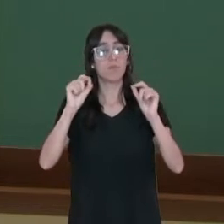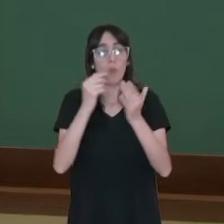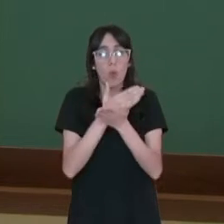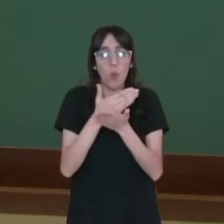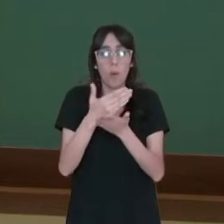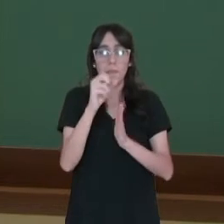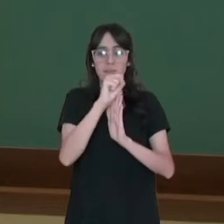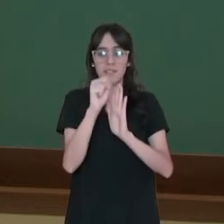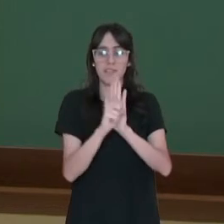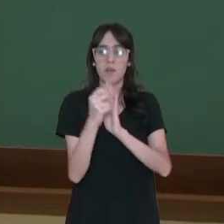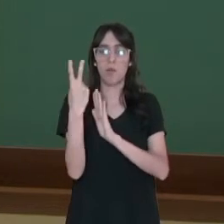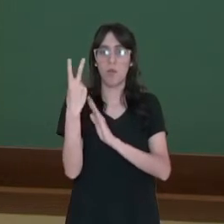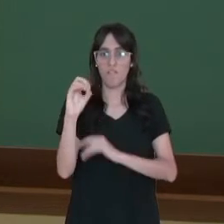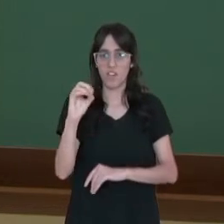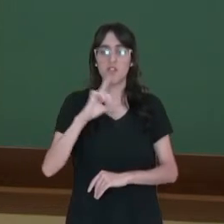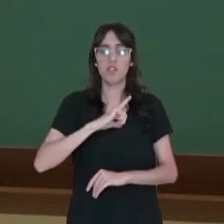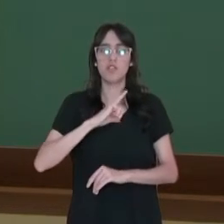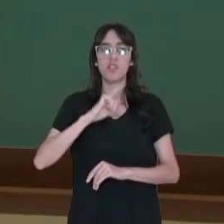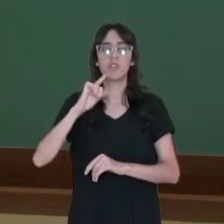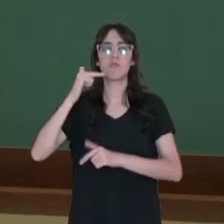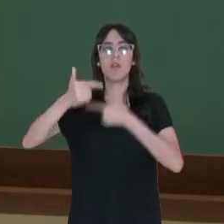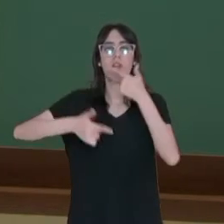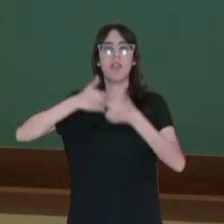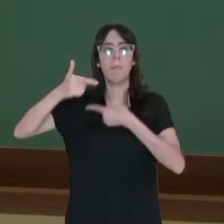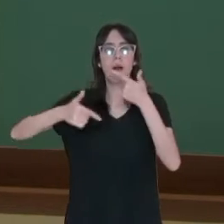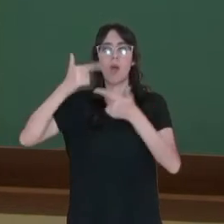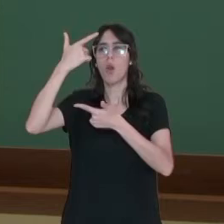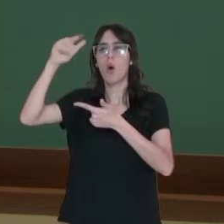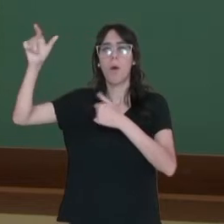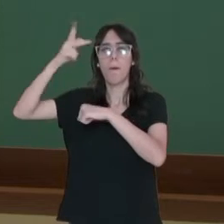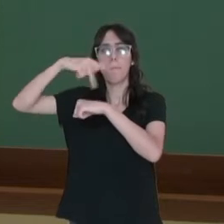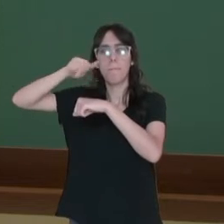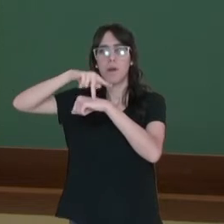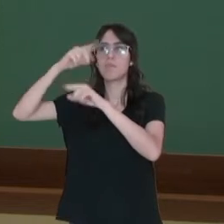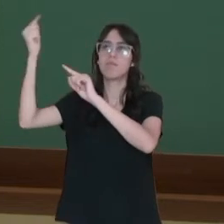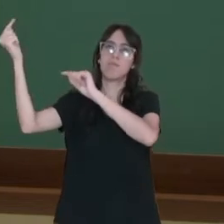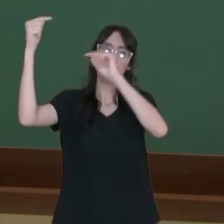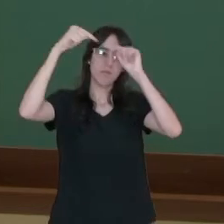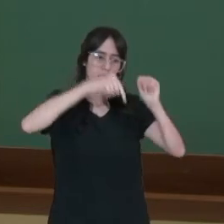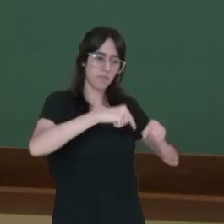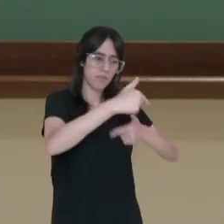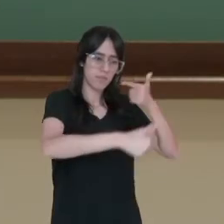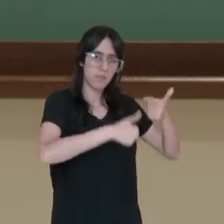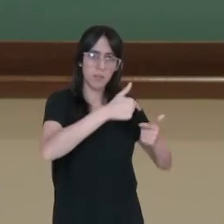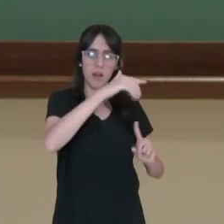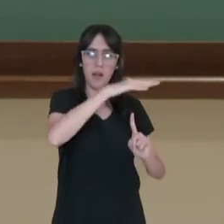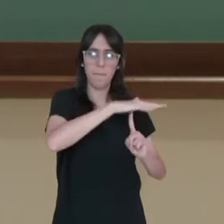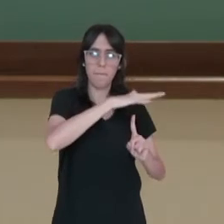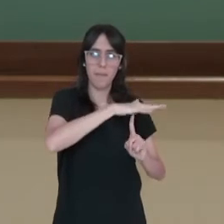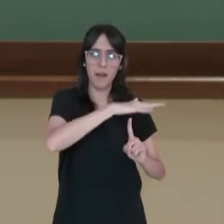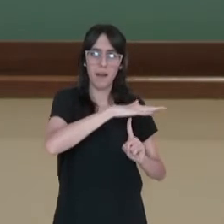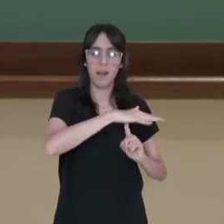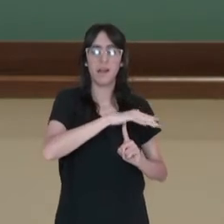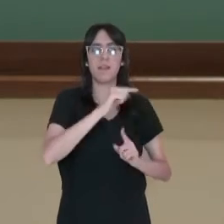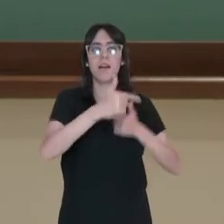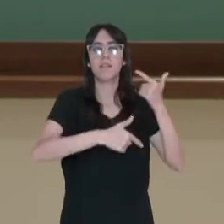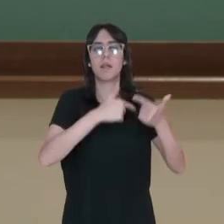XX, a chegada de trabalhadores imigrantes para o Paraná, principalmente para o trabalho na